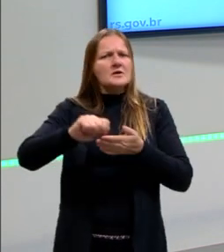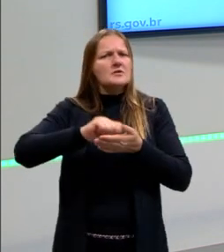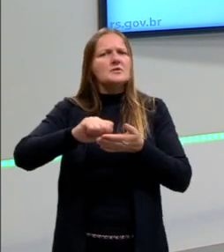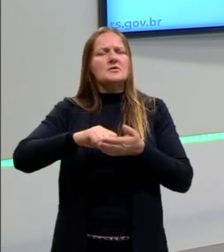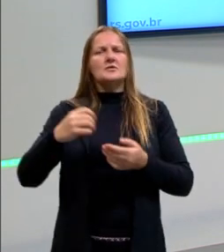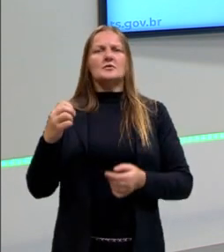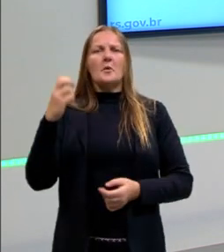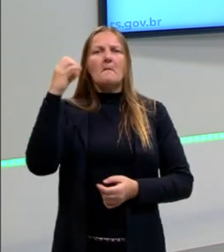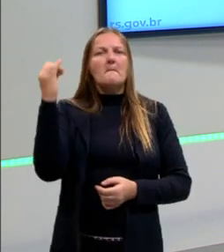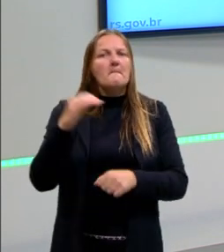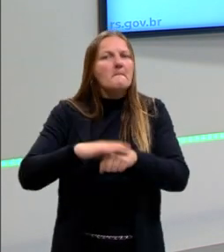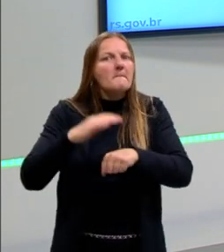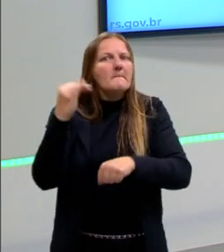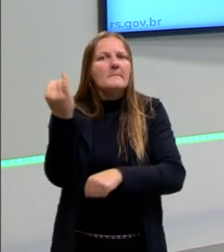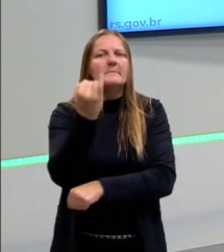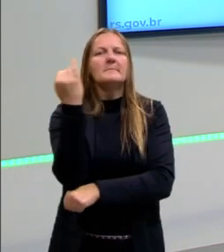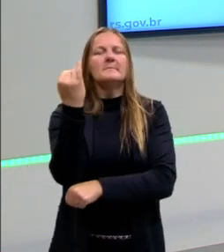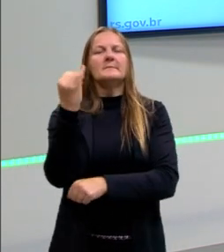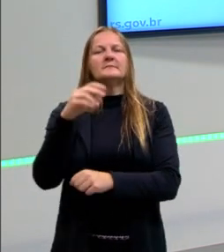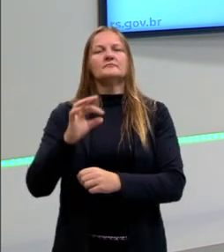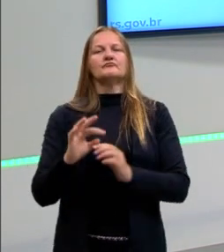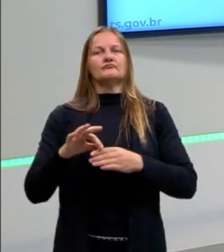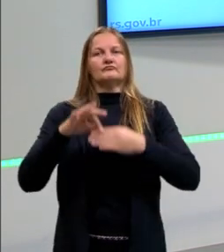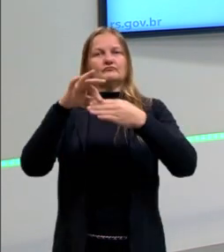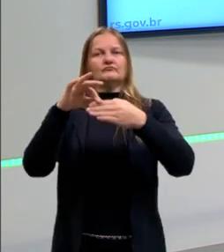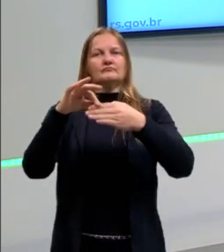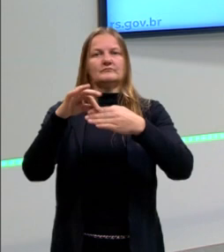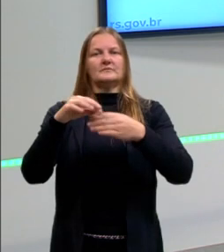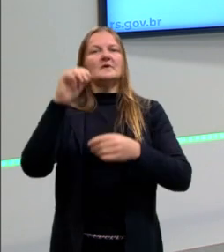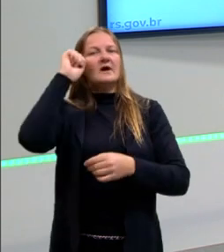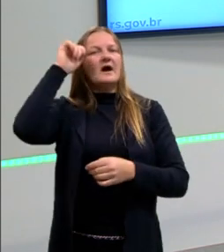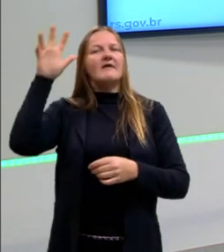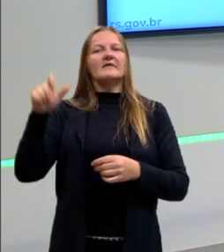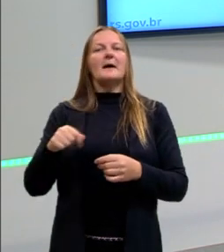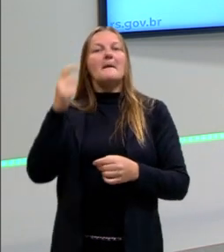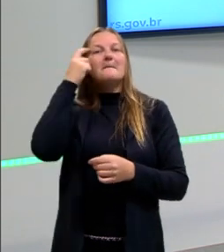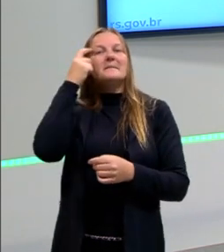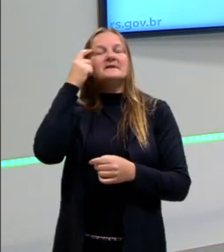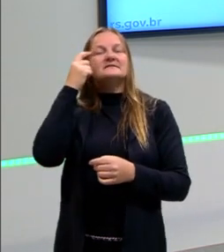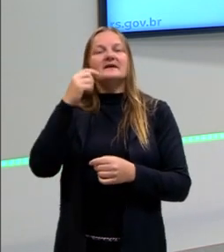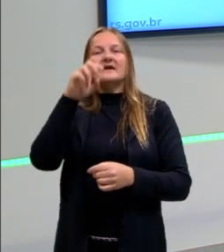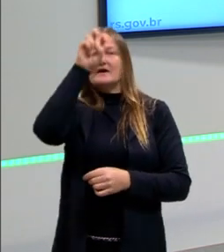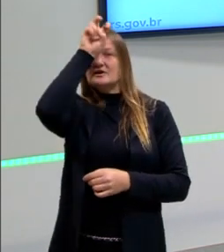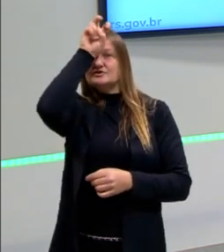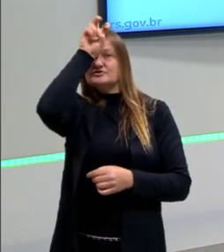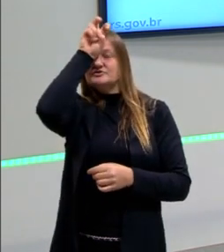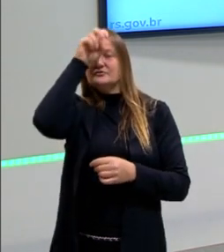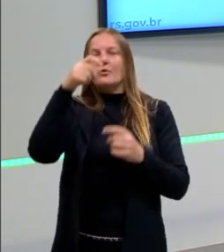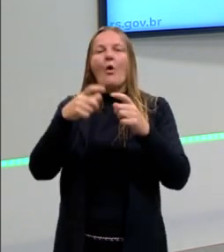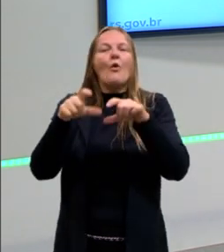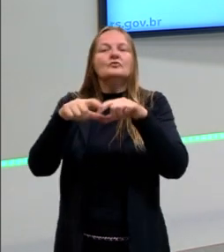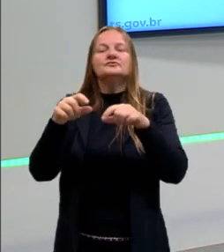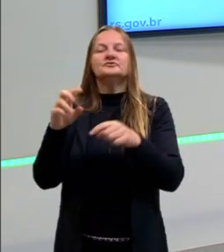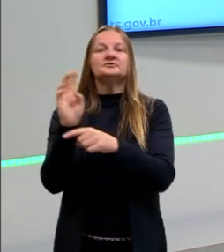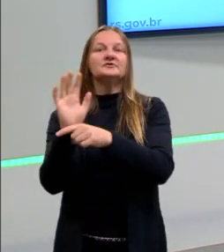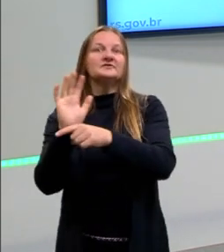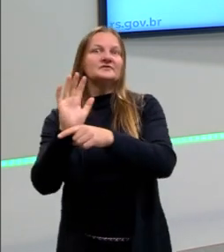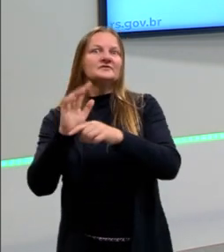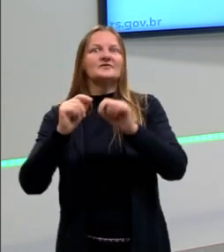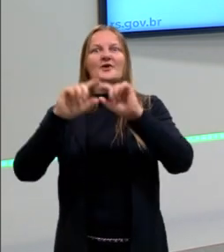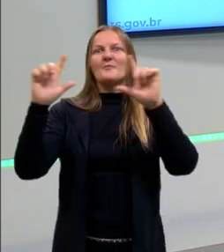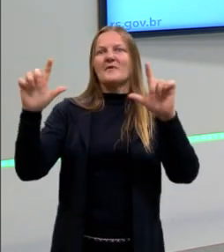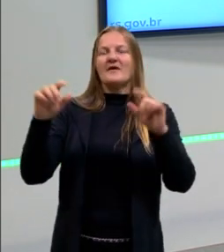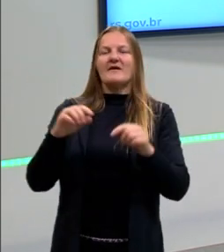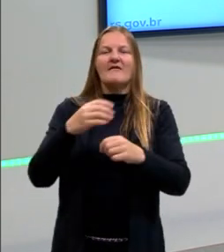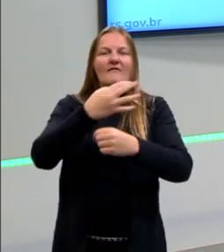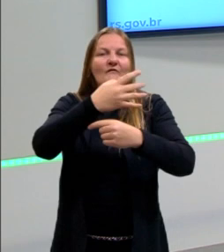a gente não ressalta que eles são africanos. E pensar que esse Egito, no cinema, nos desenhos, nas